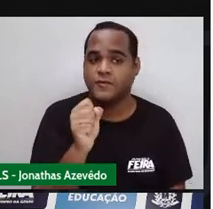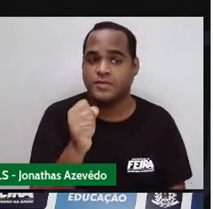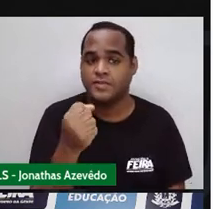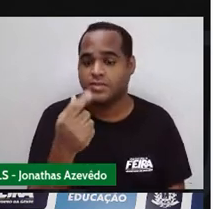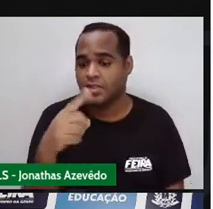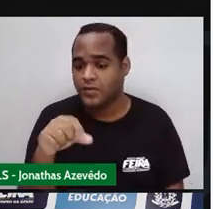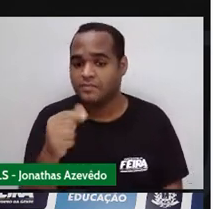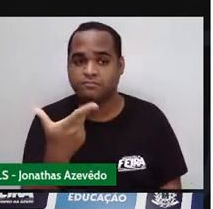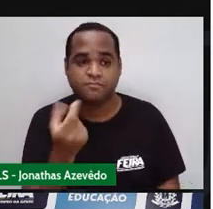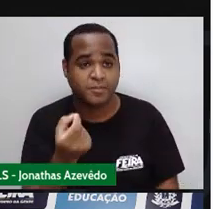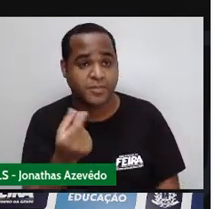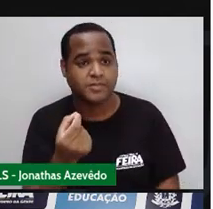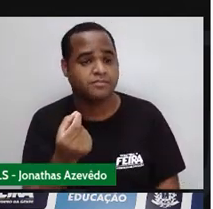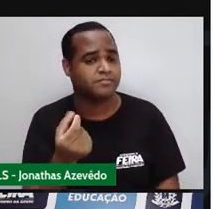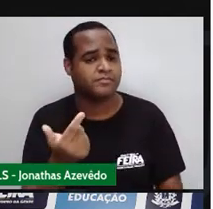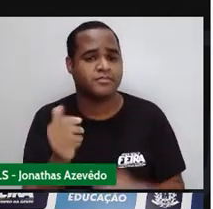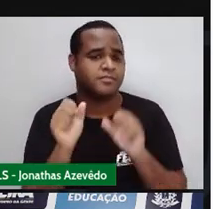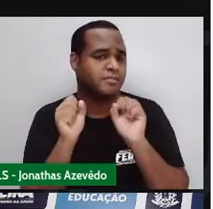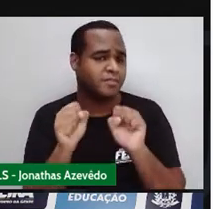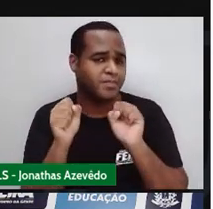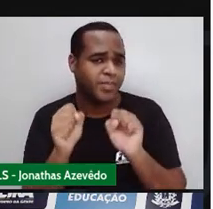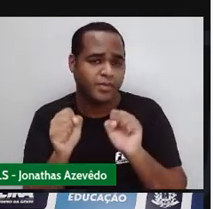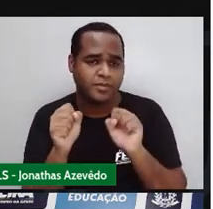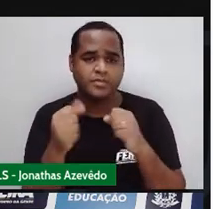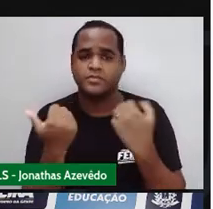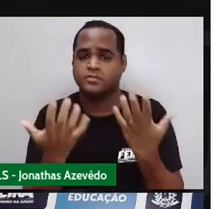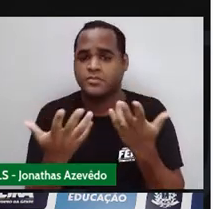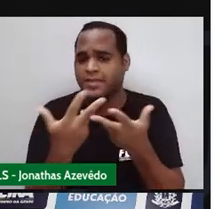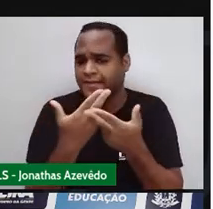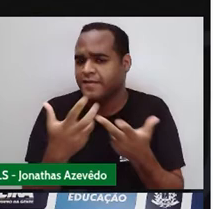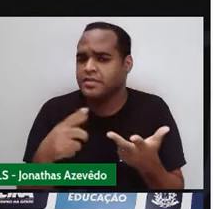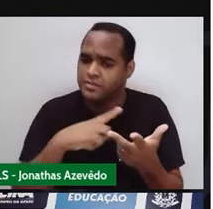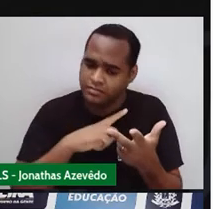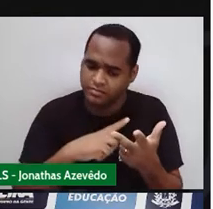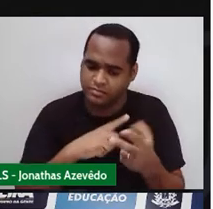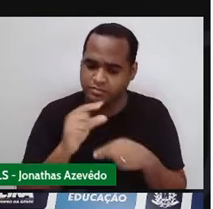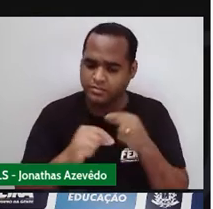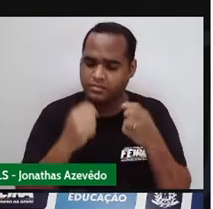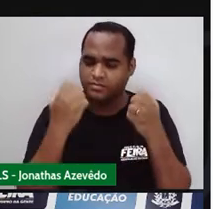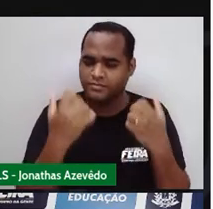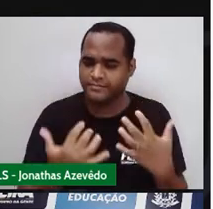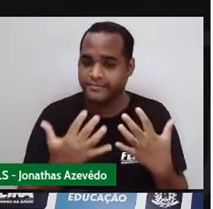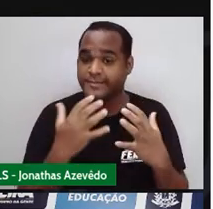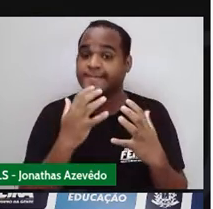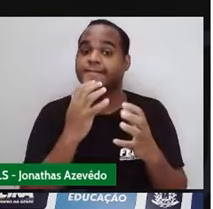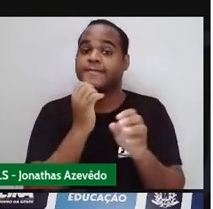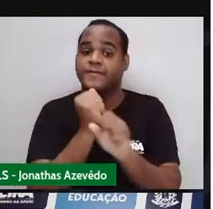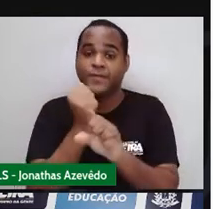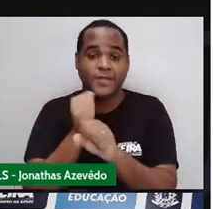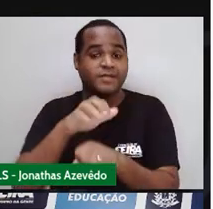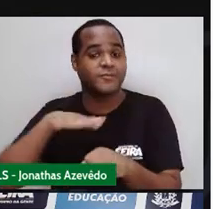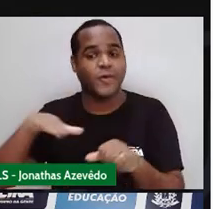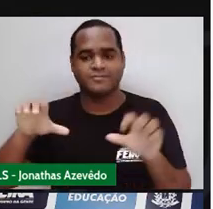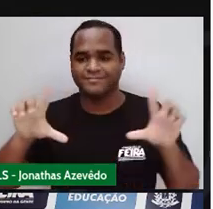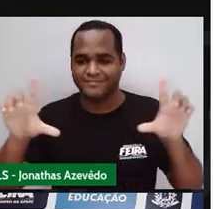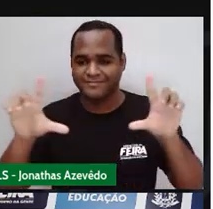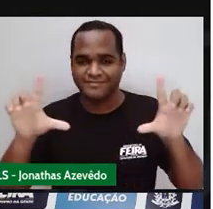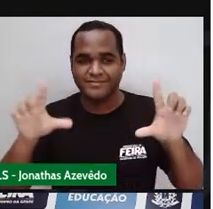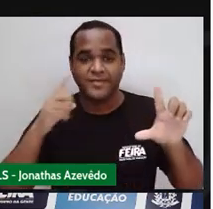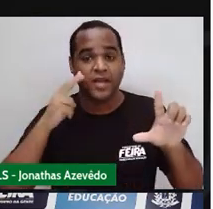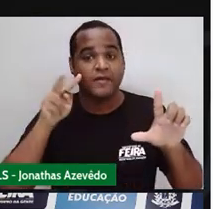dezenove e vinte. Então, nenhum calendário qualquer, não precisa ser esse que está na tela, escolher